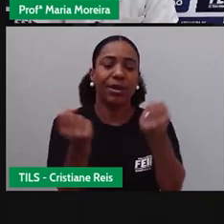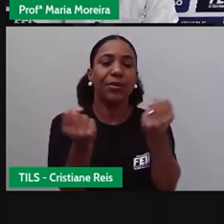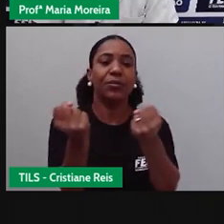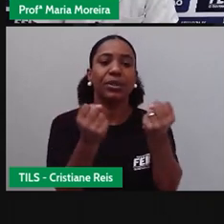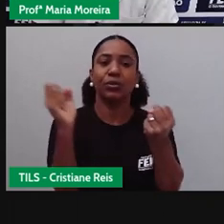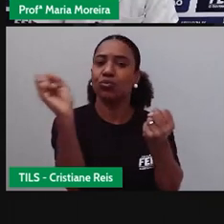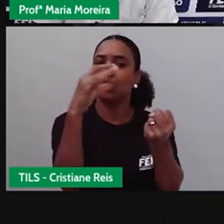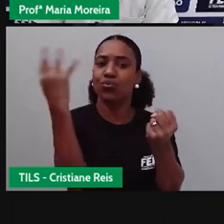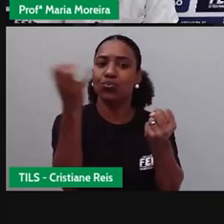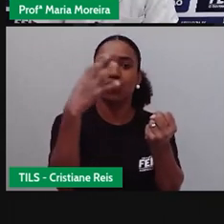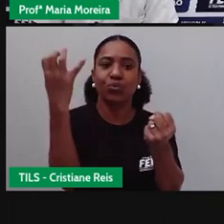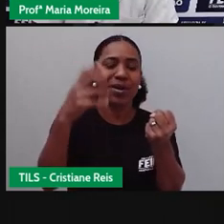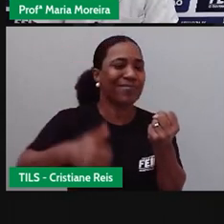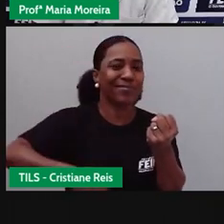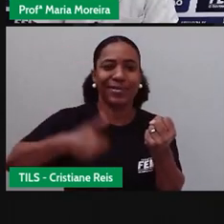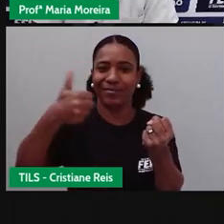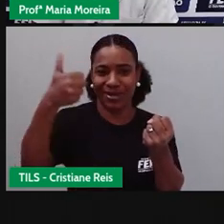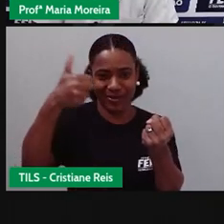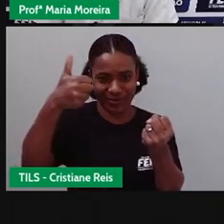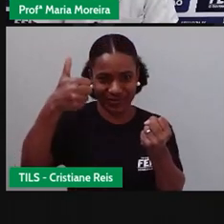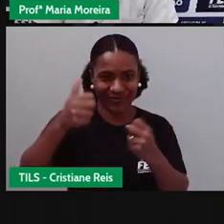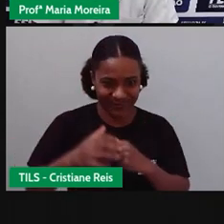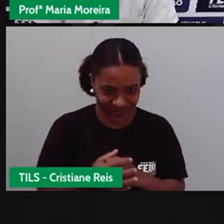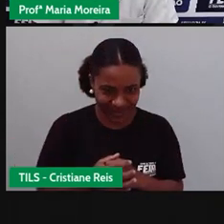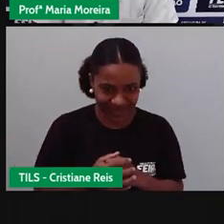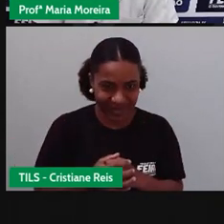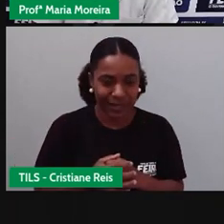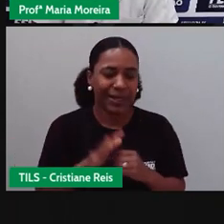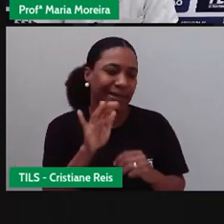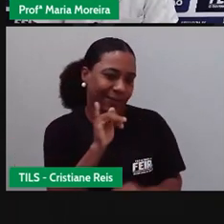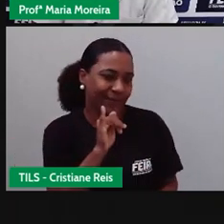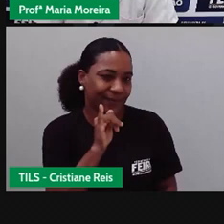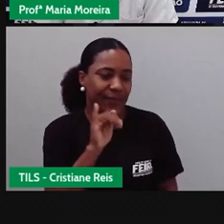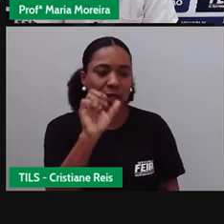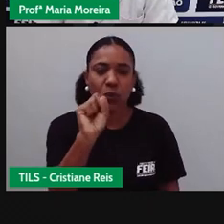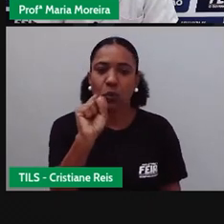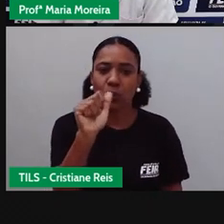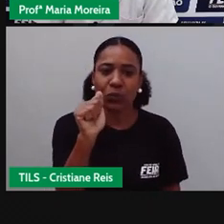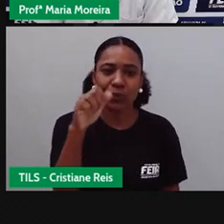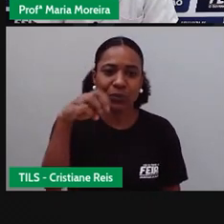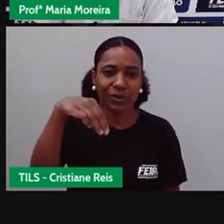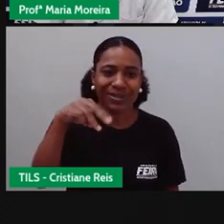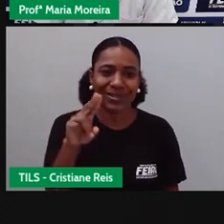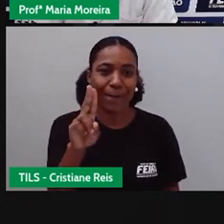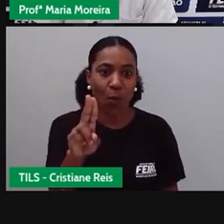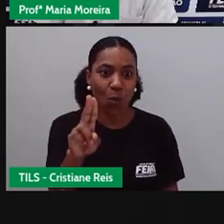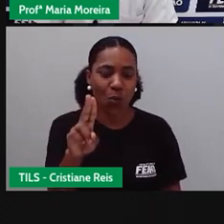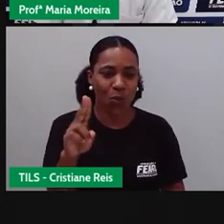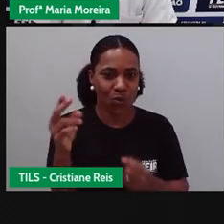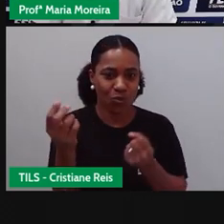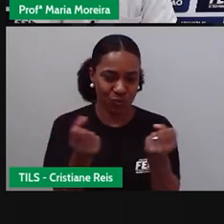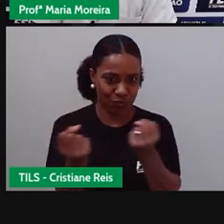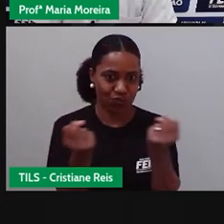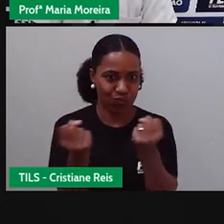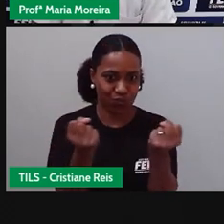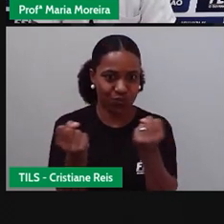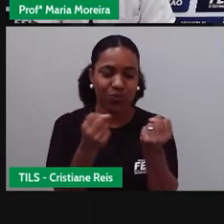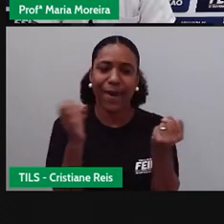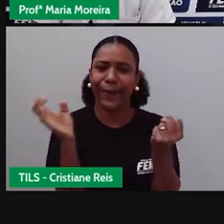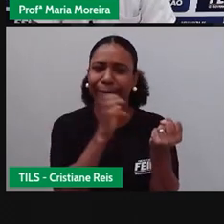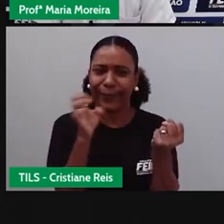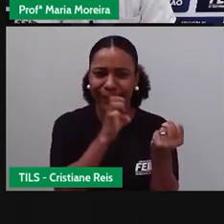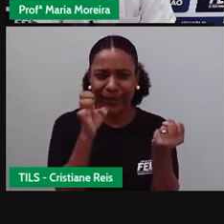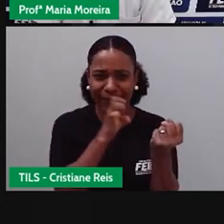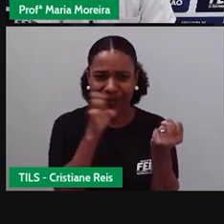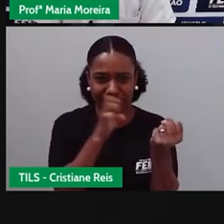Prioridade, né? Se o SAMU, que é o Serviço Médico de Urgência, de Atendimento do Médico de Urgência, o SAMU, ele está